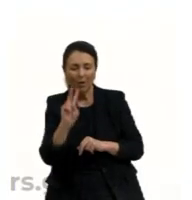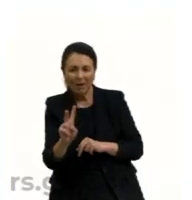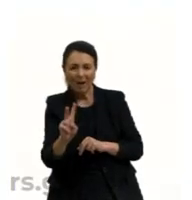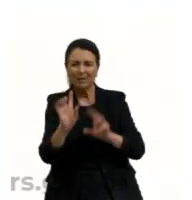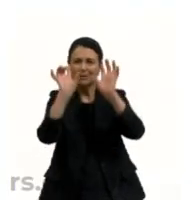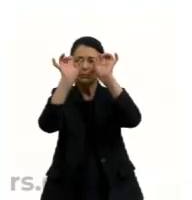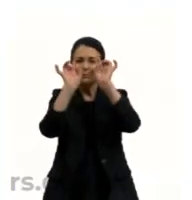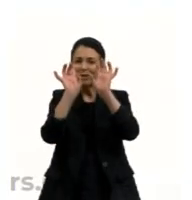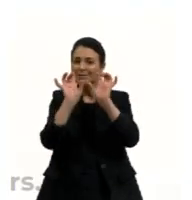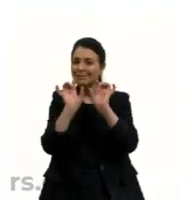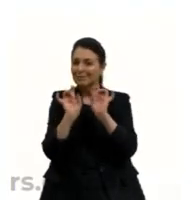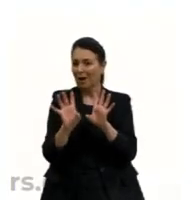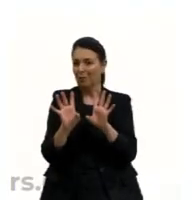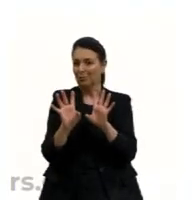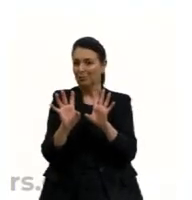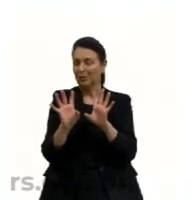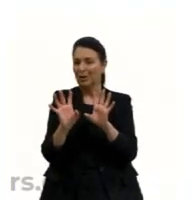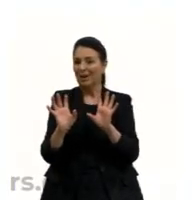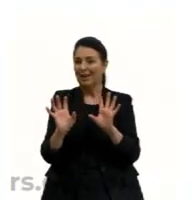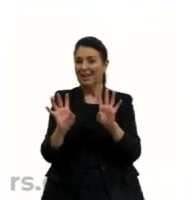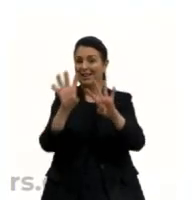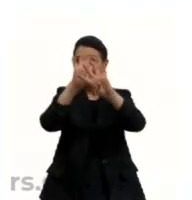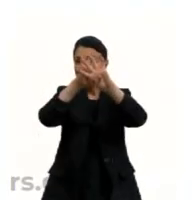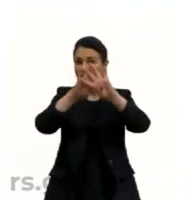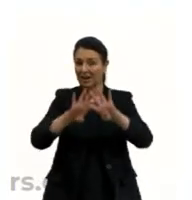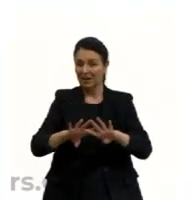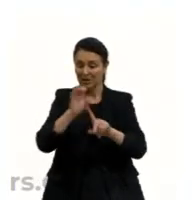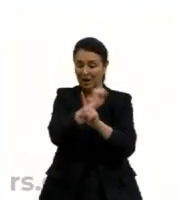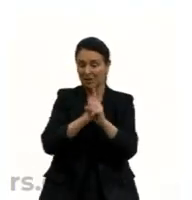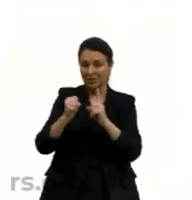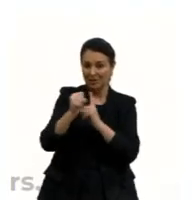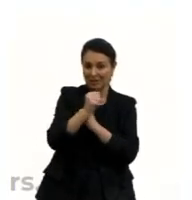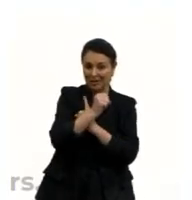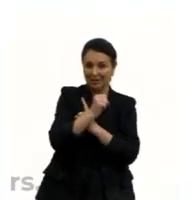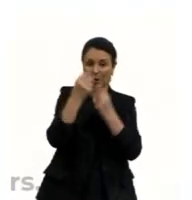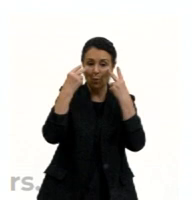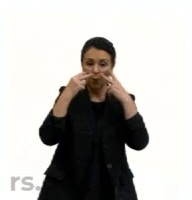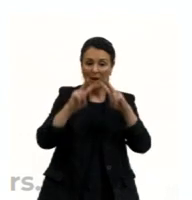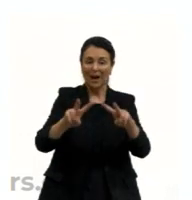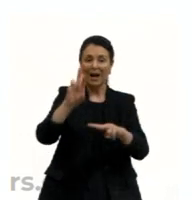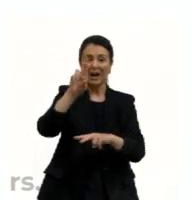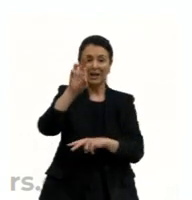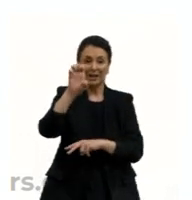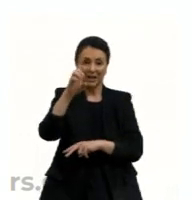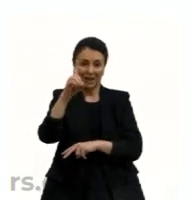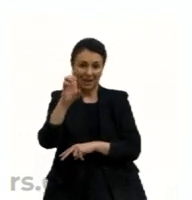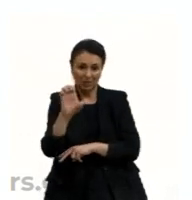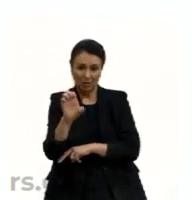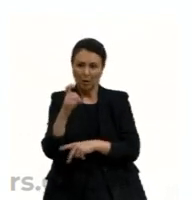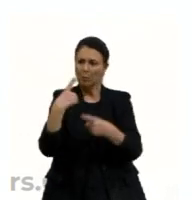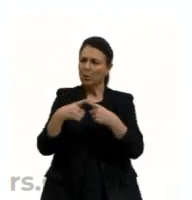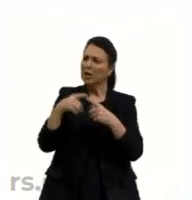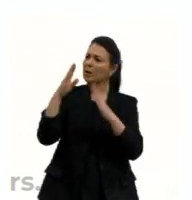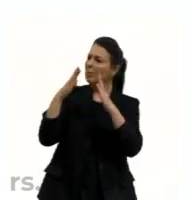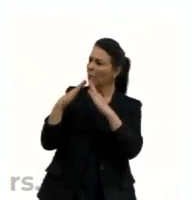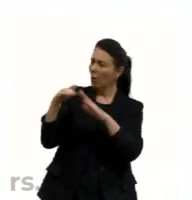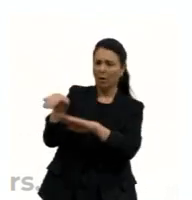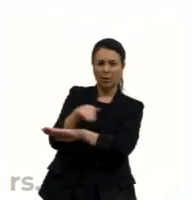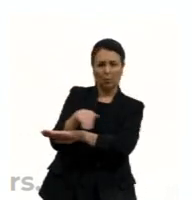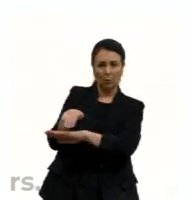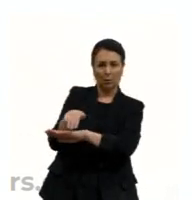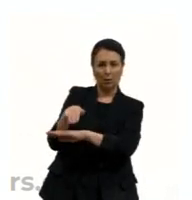de uma forma em rede. A sociologia tem esse olhar em rede. Por que o morador está na rua? Ele está lá porque quer?